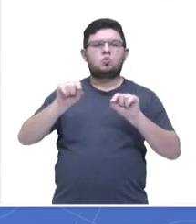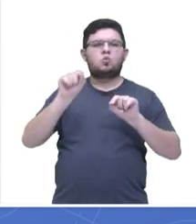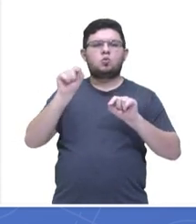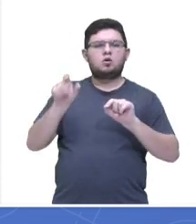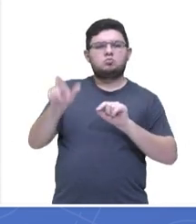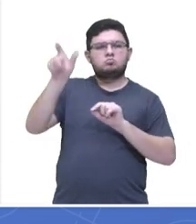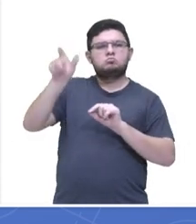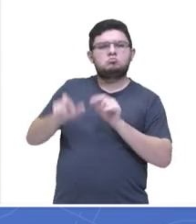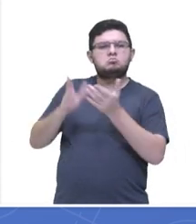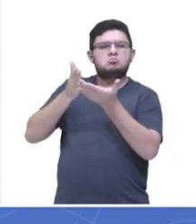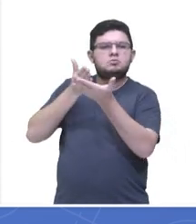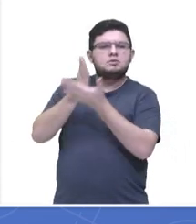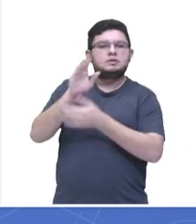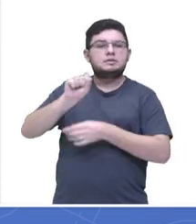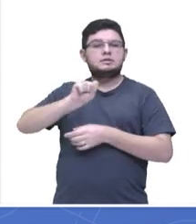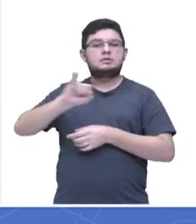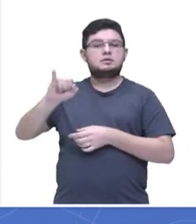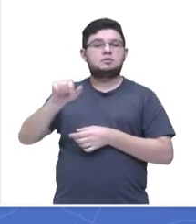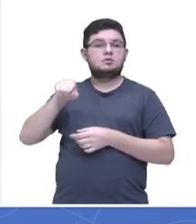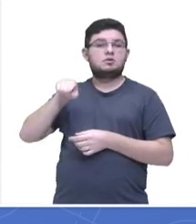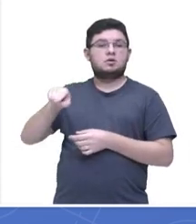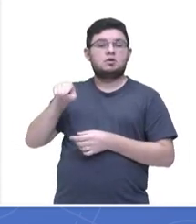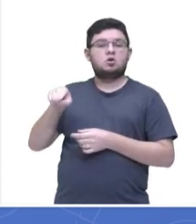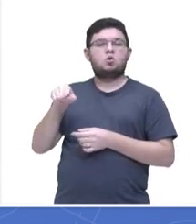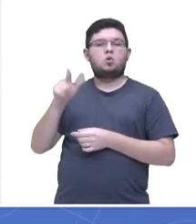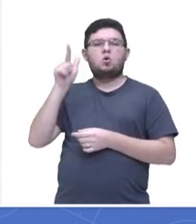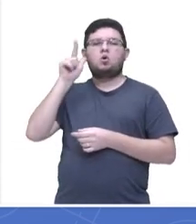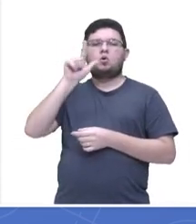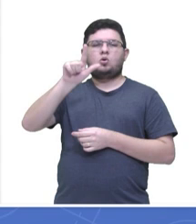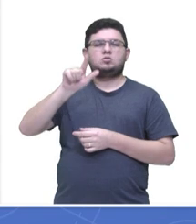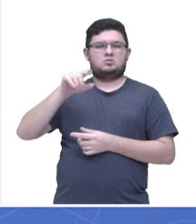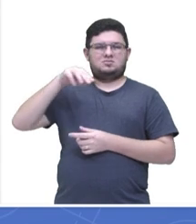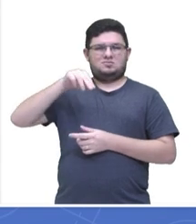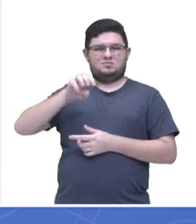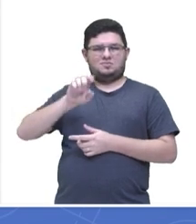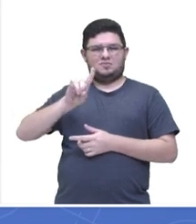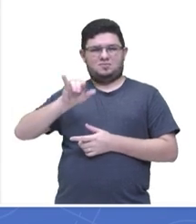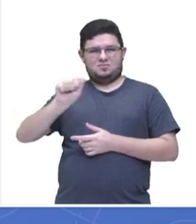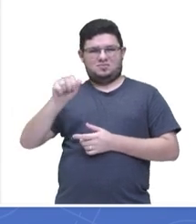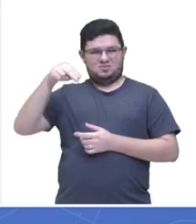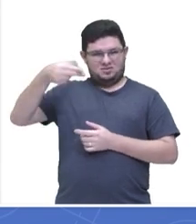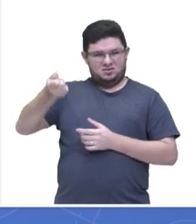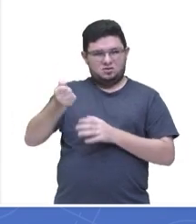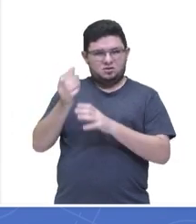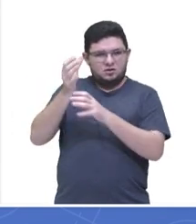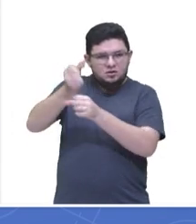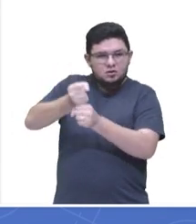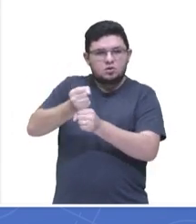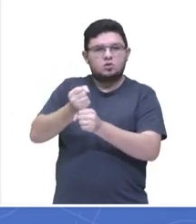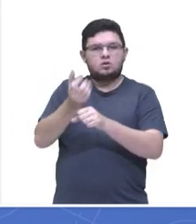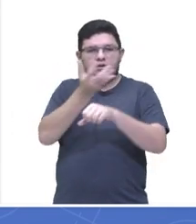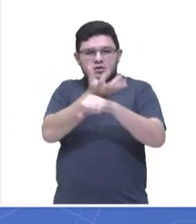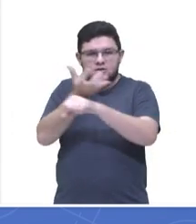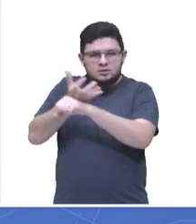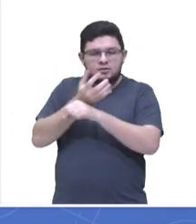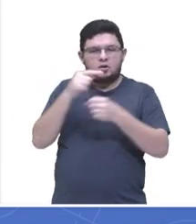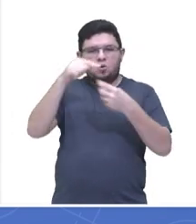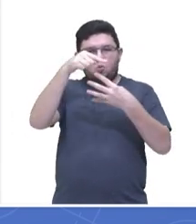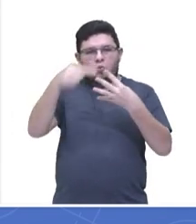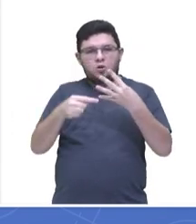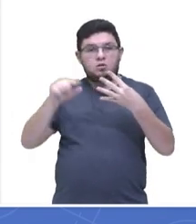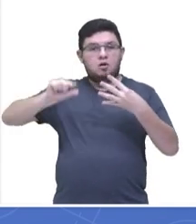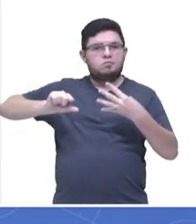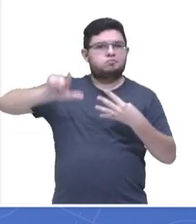aprovado será aquele para o qual a mediana das notas obtidas por ele nas quatro disciplinas for a maior.